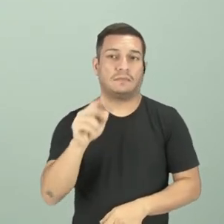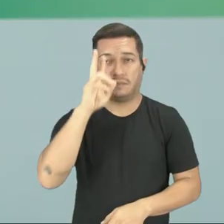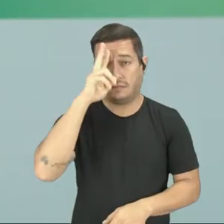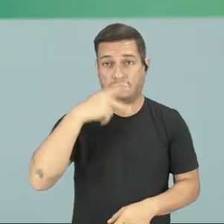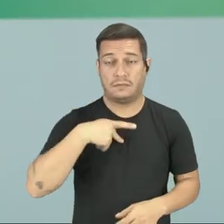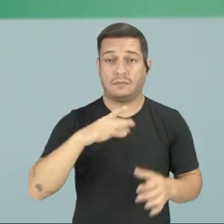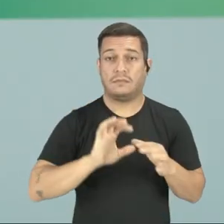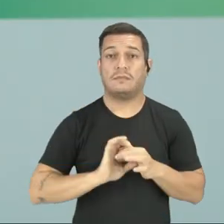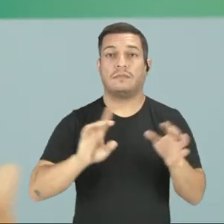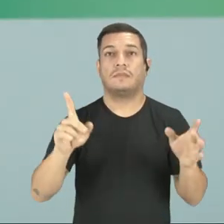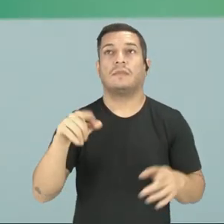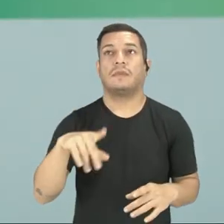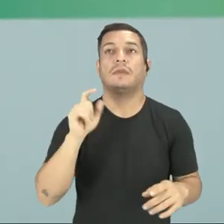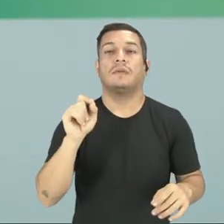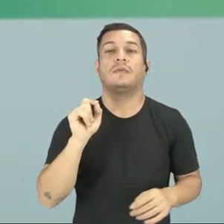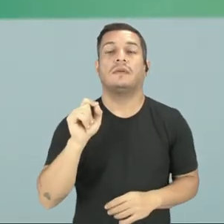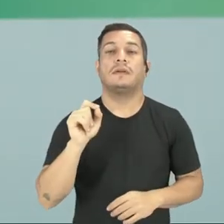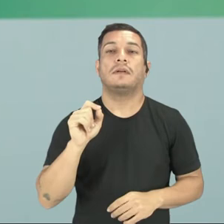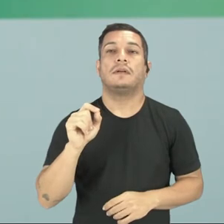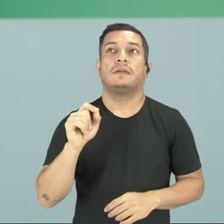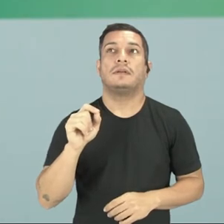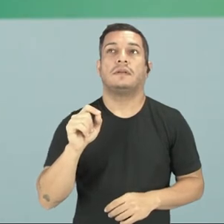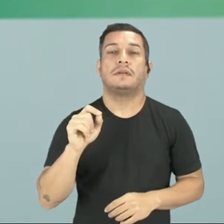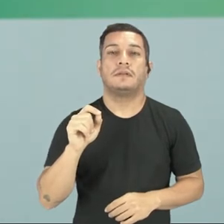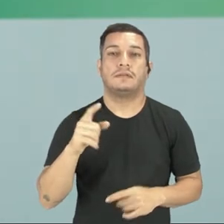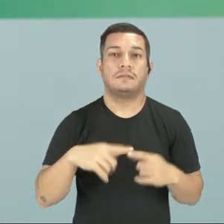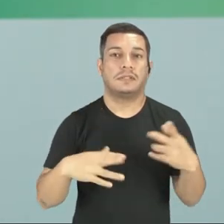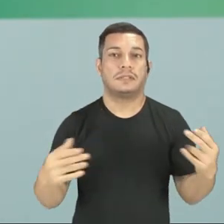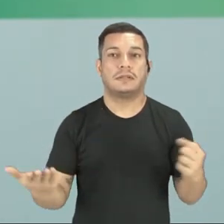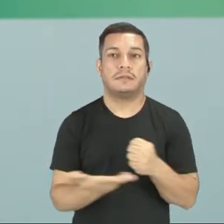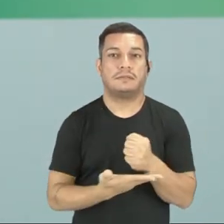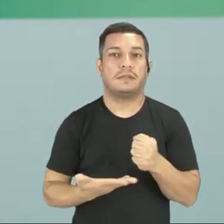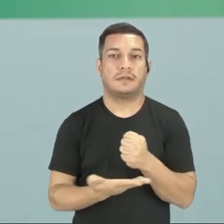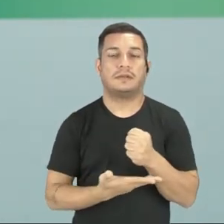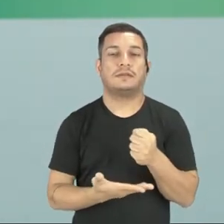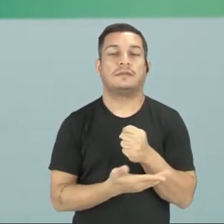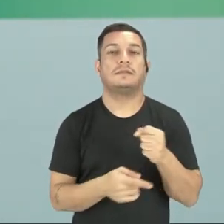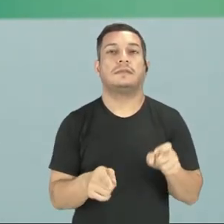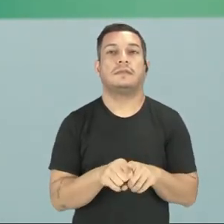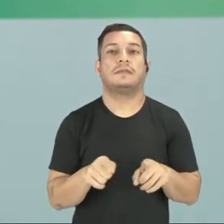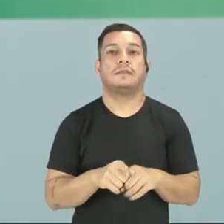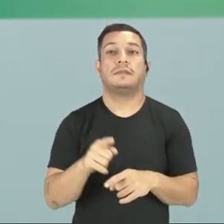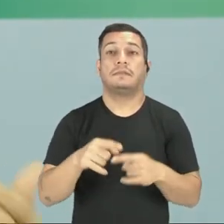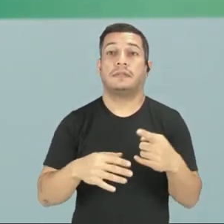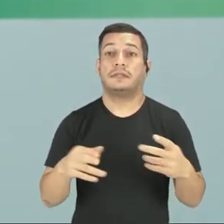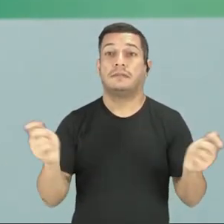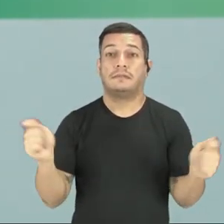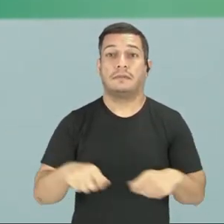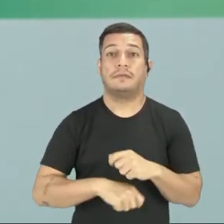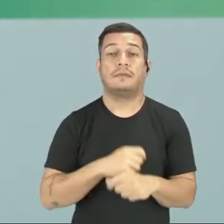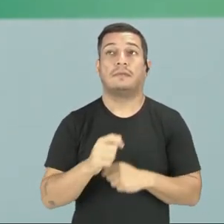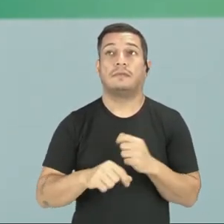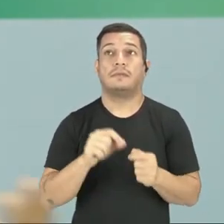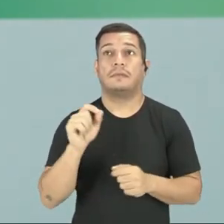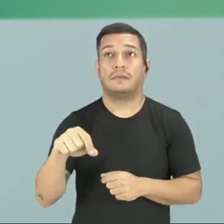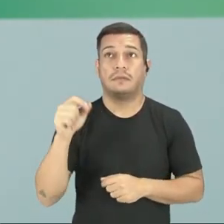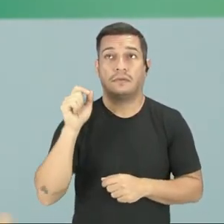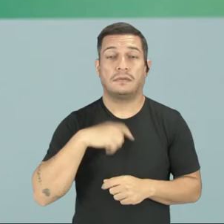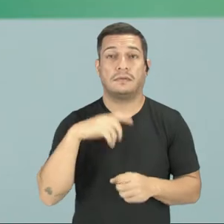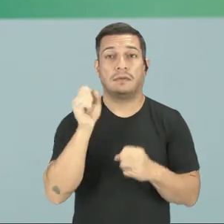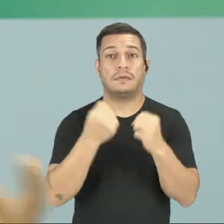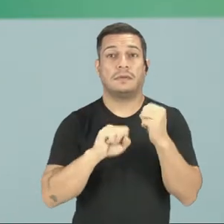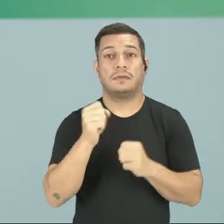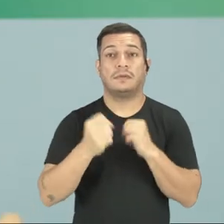independentes, seria uma fonte também de material básico, né? E de materiais que serviriam para a